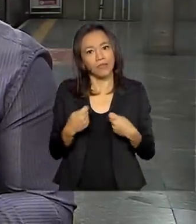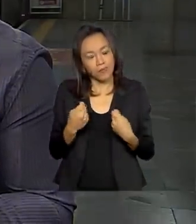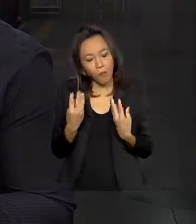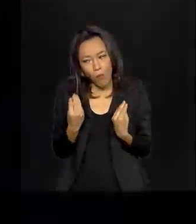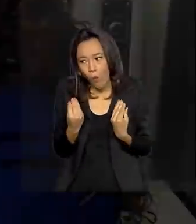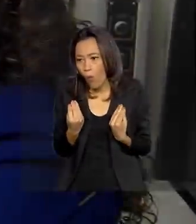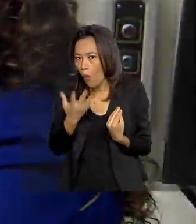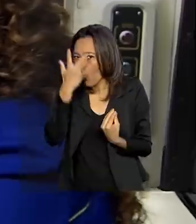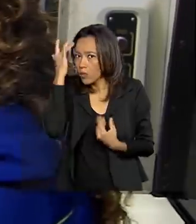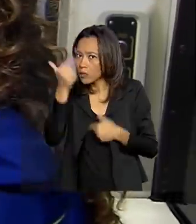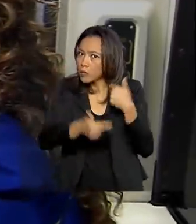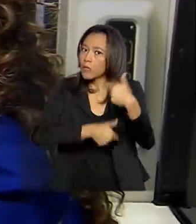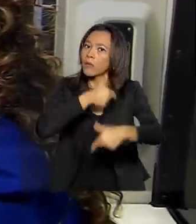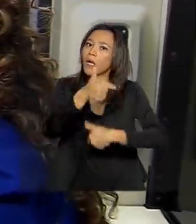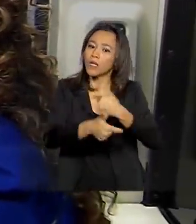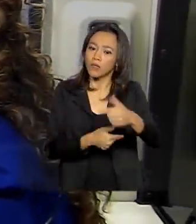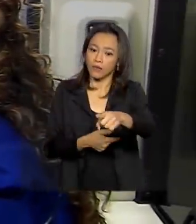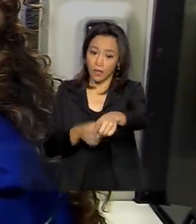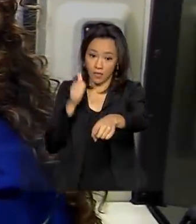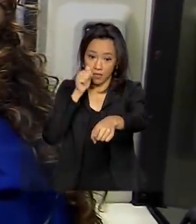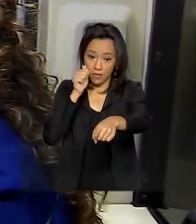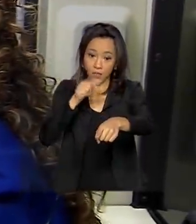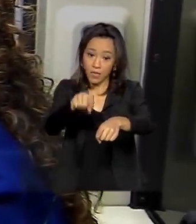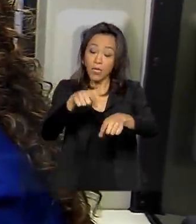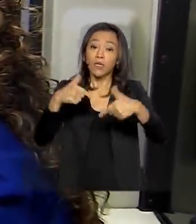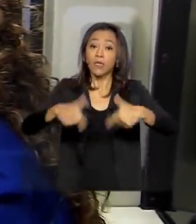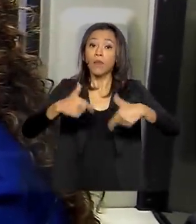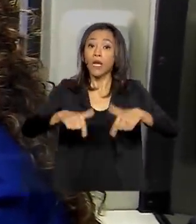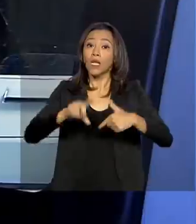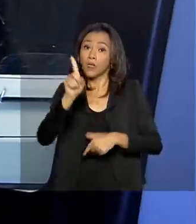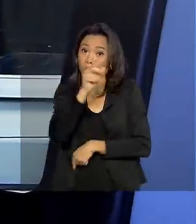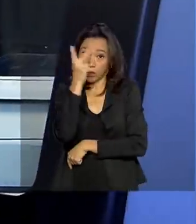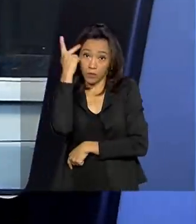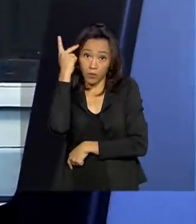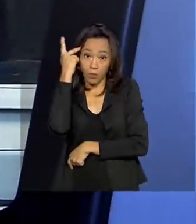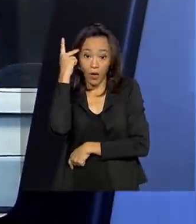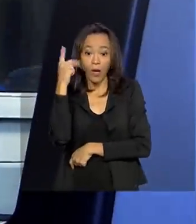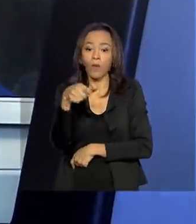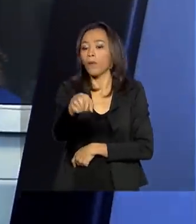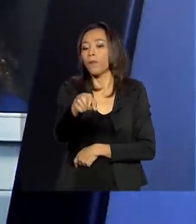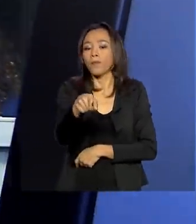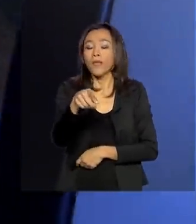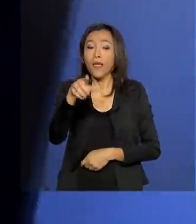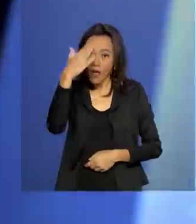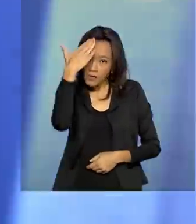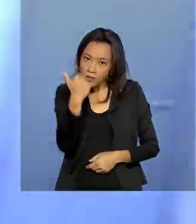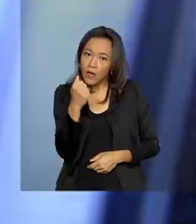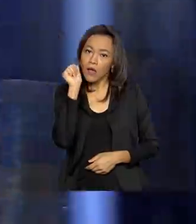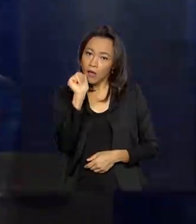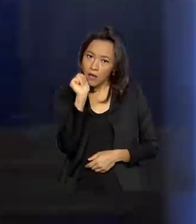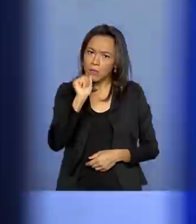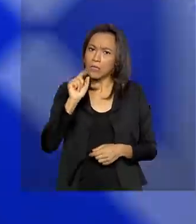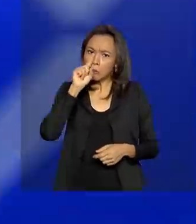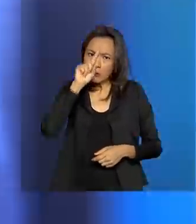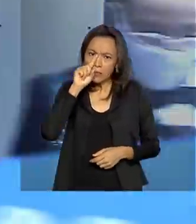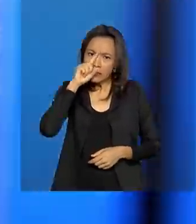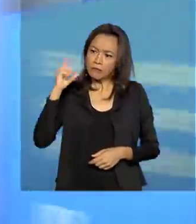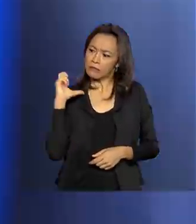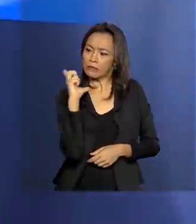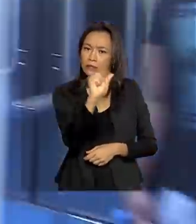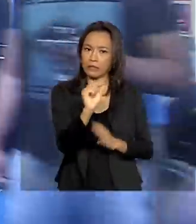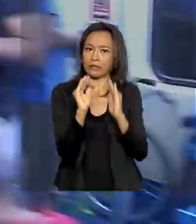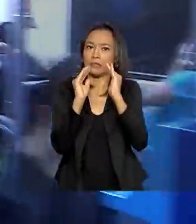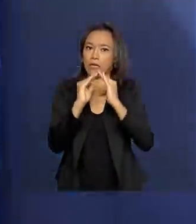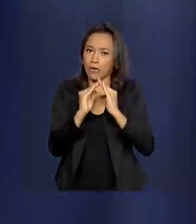trabalhando. Operadora do metrô de São Paulo há cinco anos, Mariellen sabe dos riscos ao sair de casa,